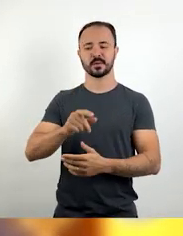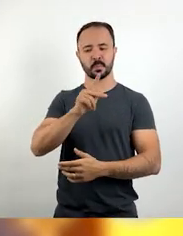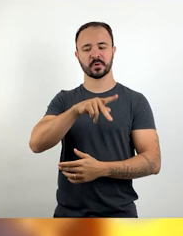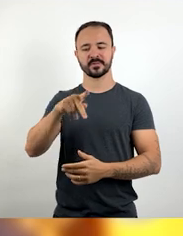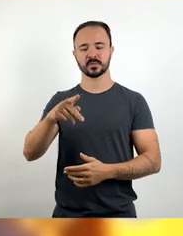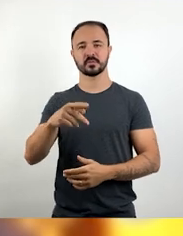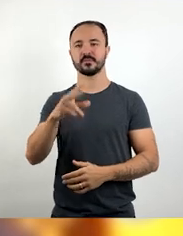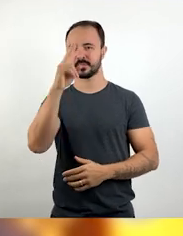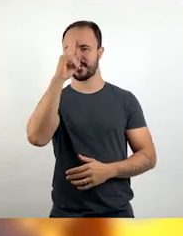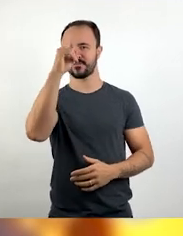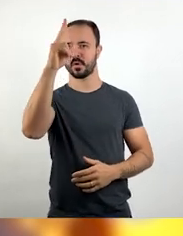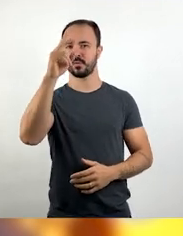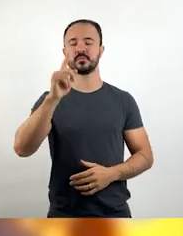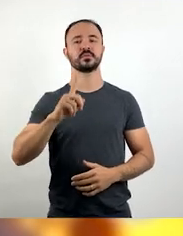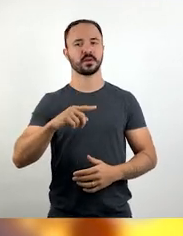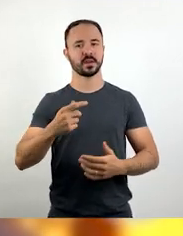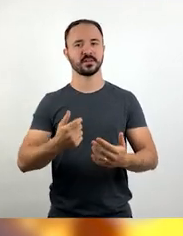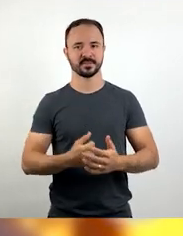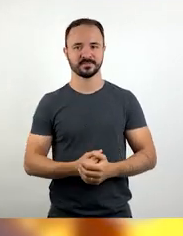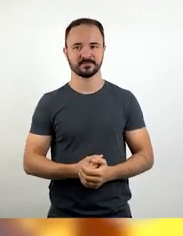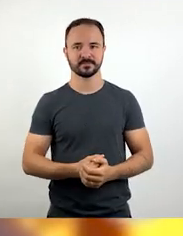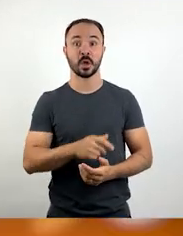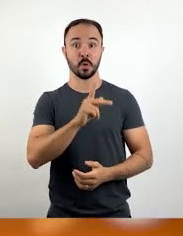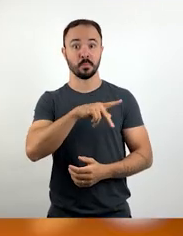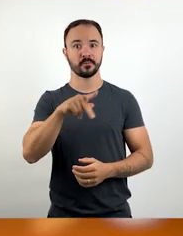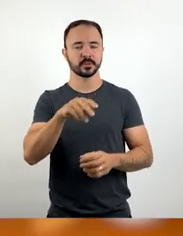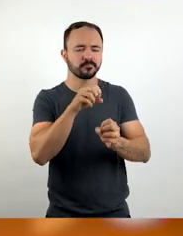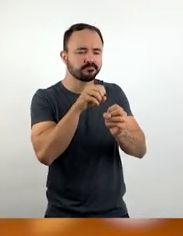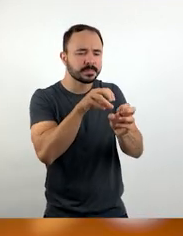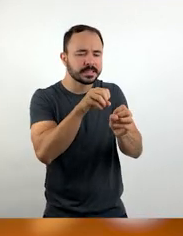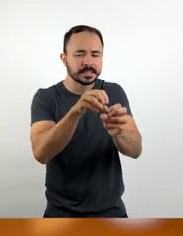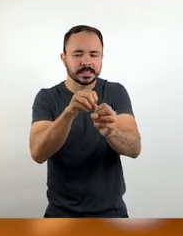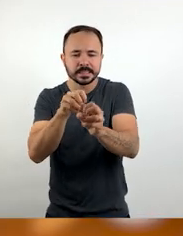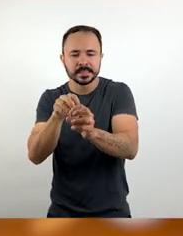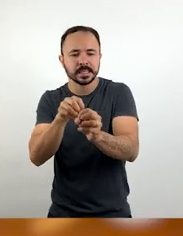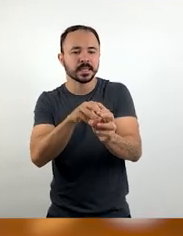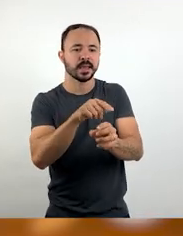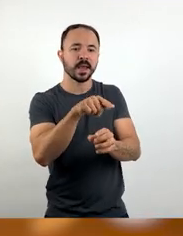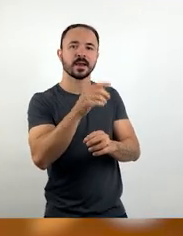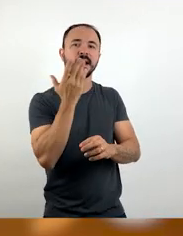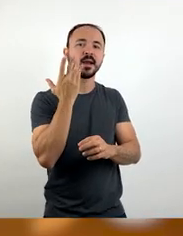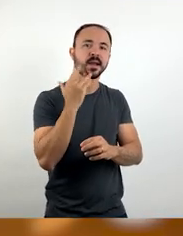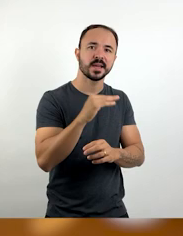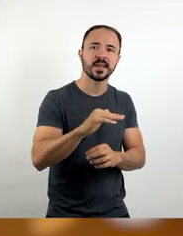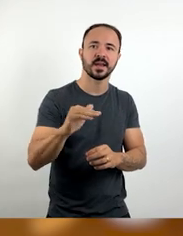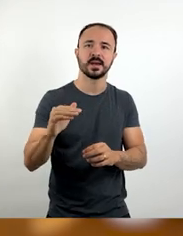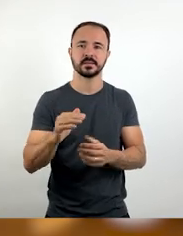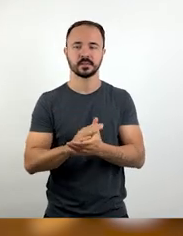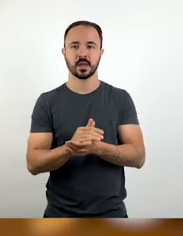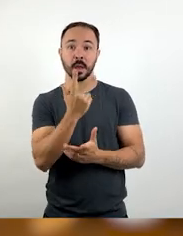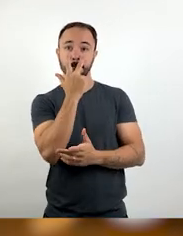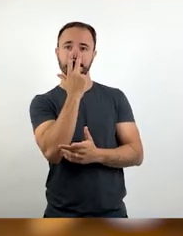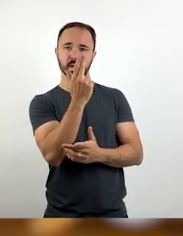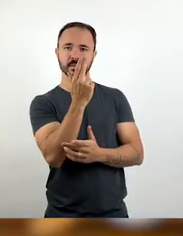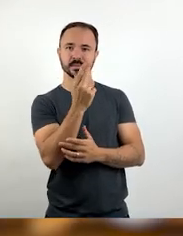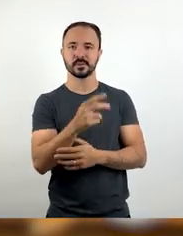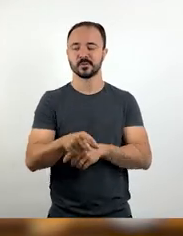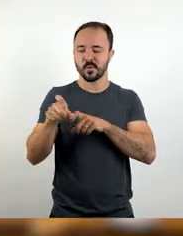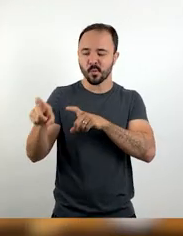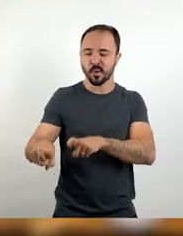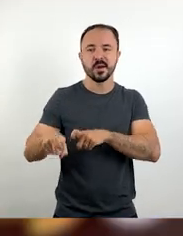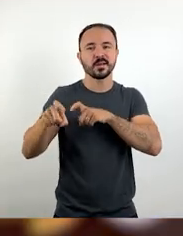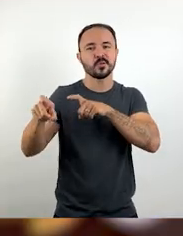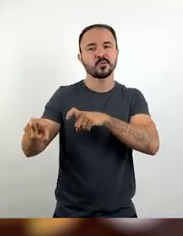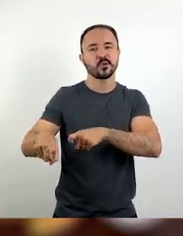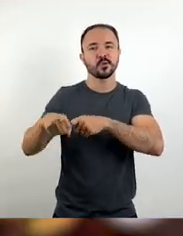professor planta o bem na mente de uma criança como um bravo agricultor que peleja e nunca cansa, regando cada semente